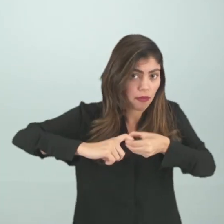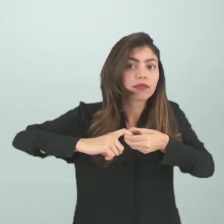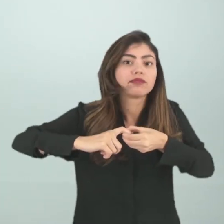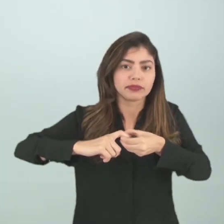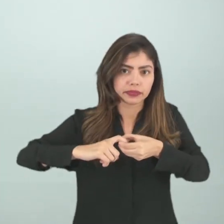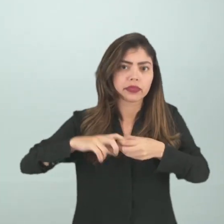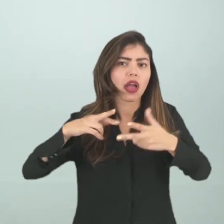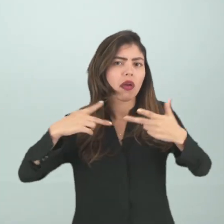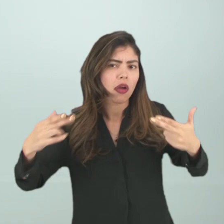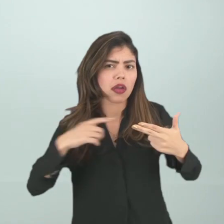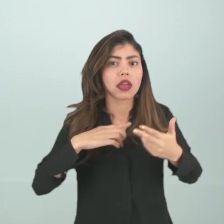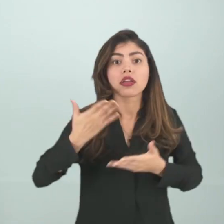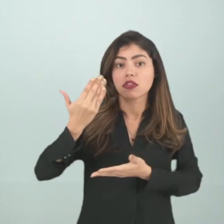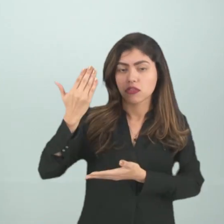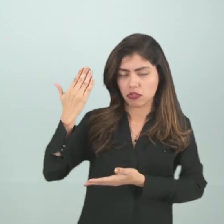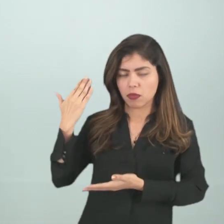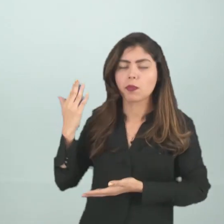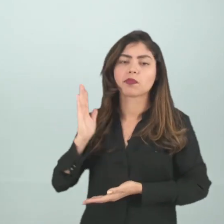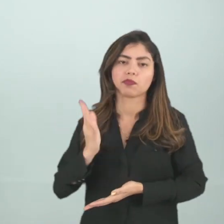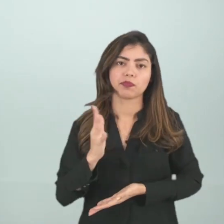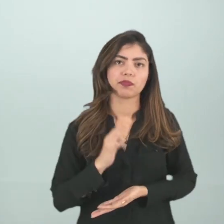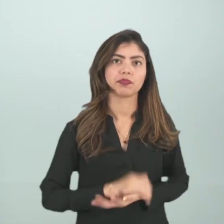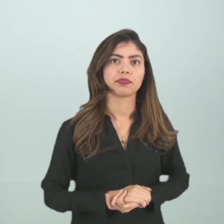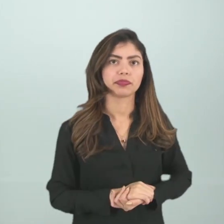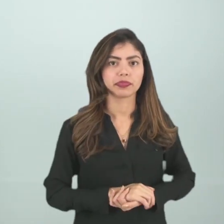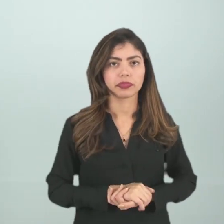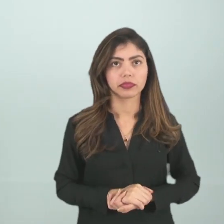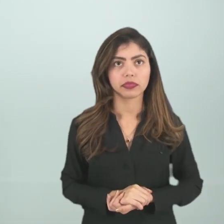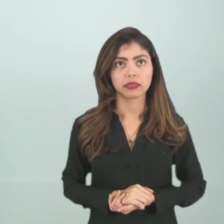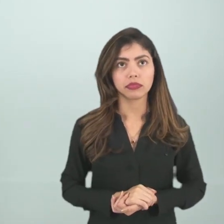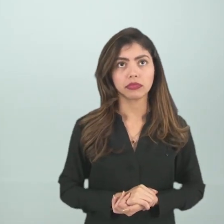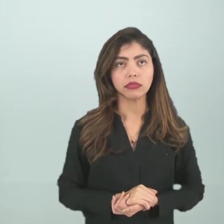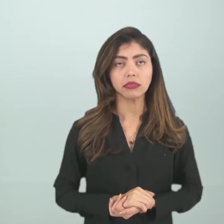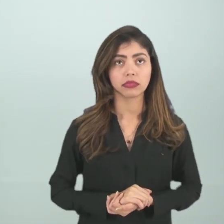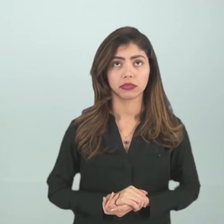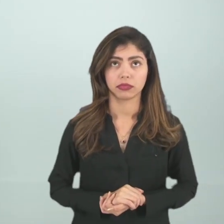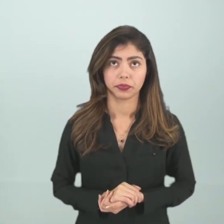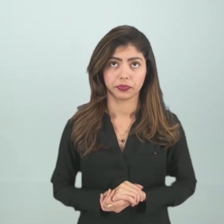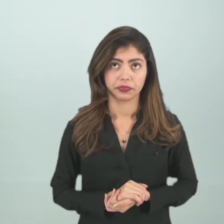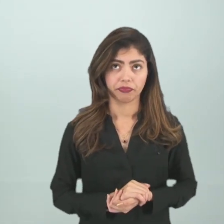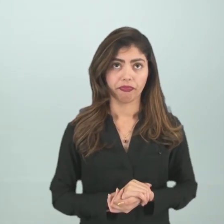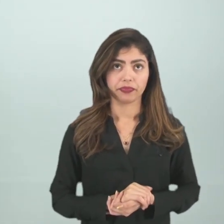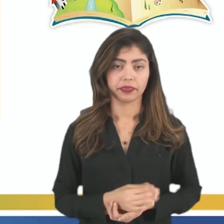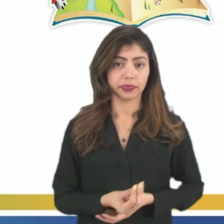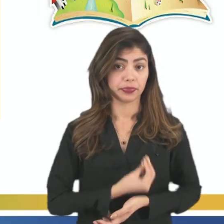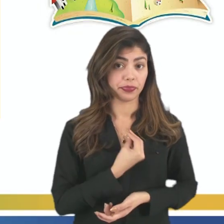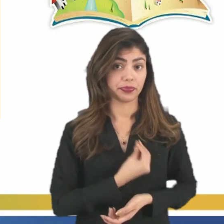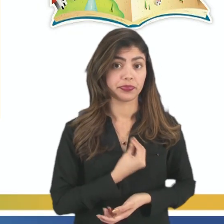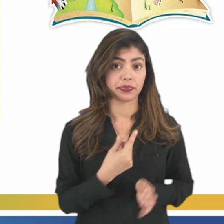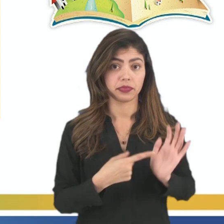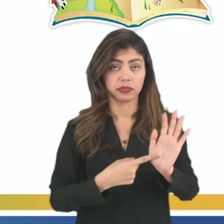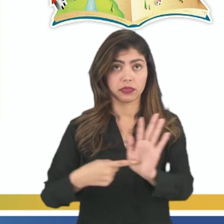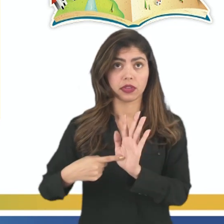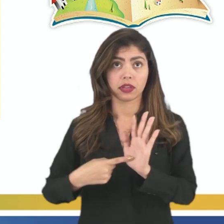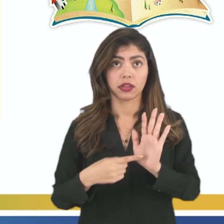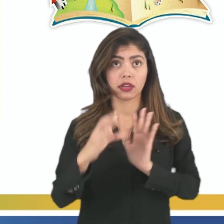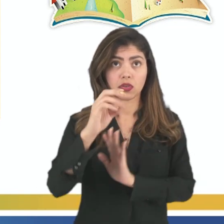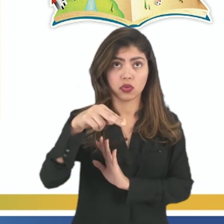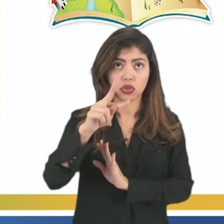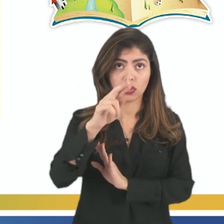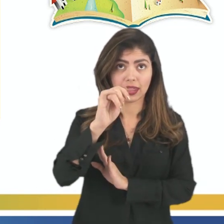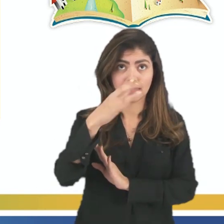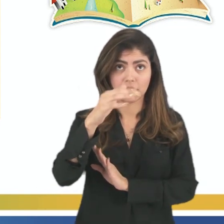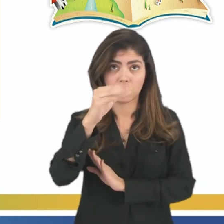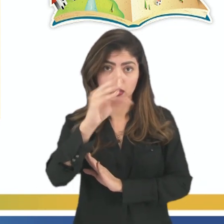aconteceu anteriormente, tá certo? Vamos lá. Nós temos a presença da conotação, que é